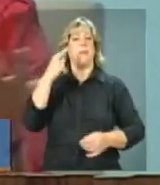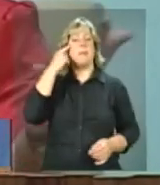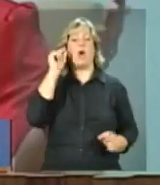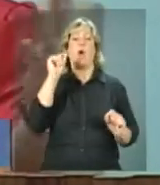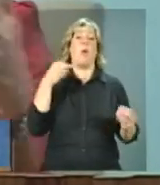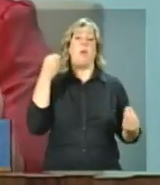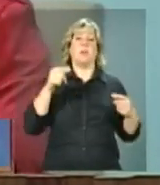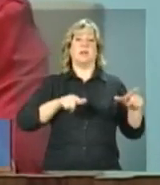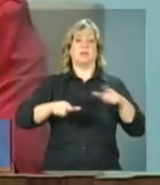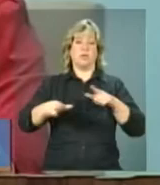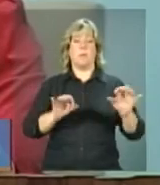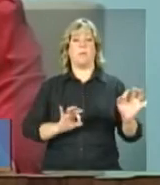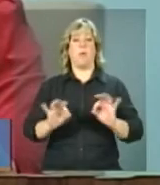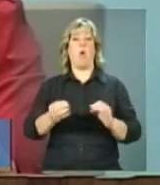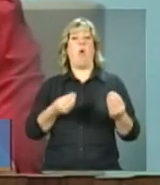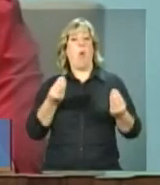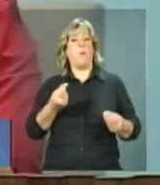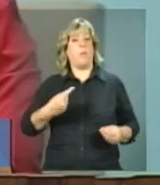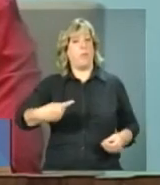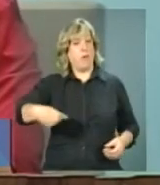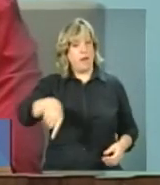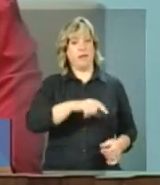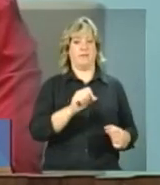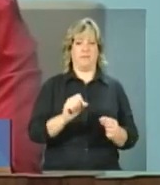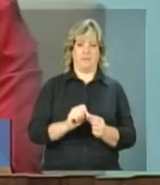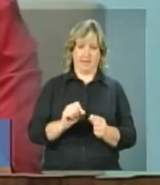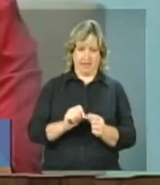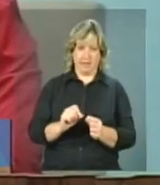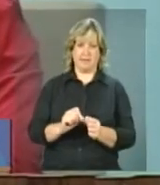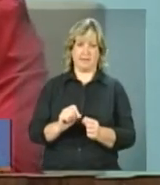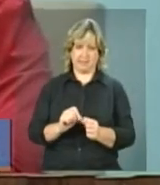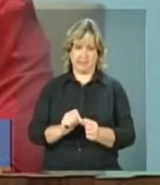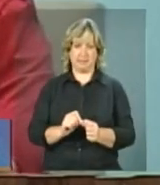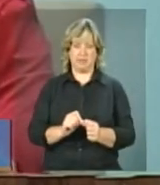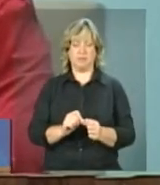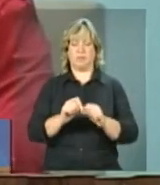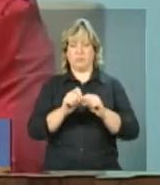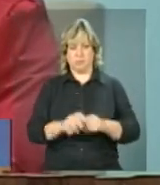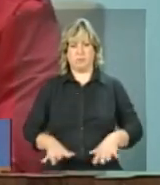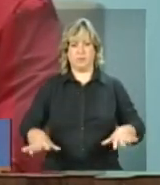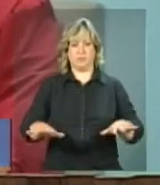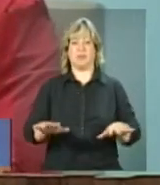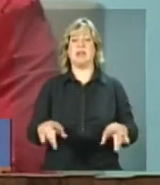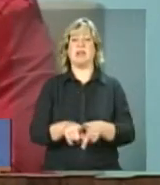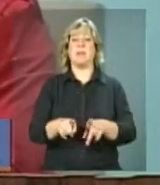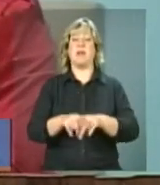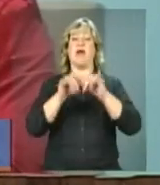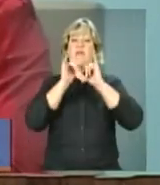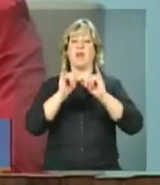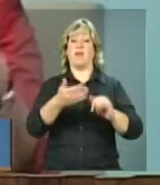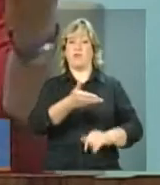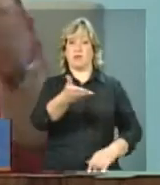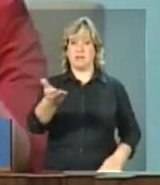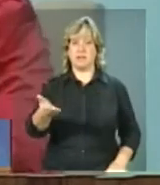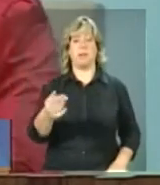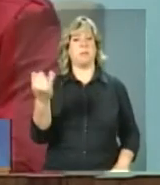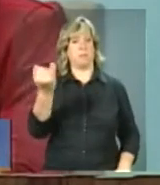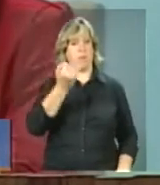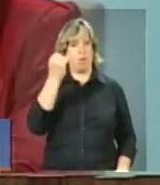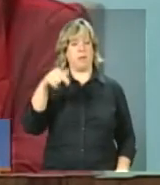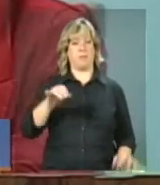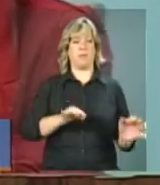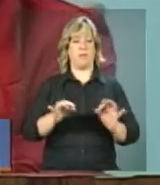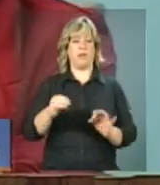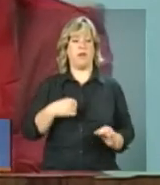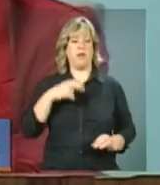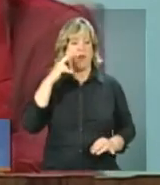as ações do plano, como elas fazem confluir. Também digo a vocês que uma parte importante do plano está ali sentada